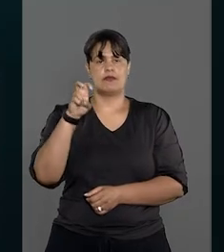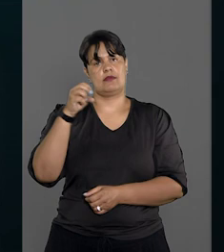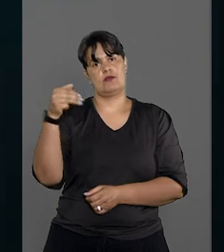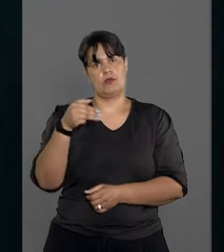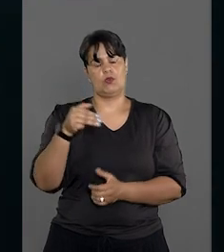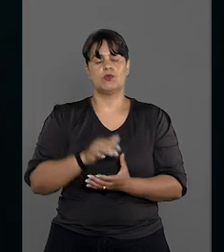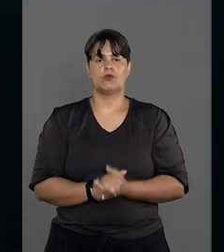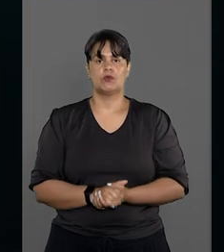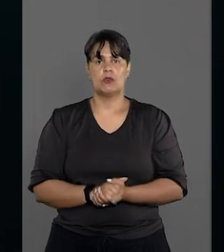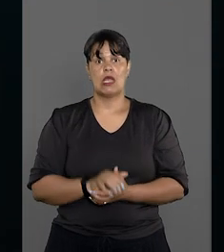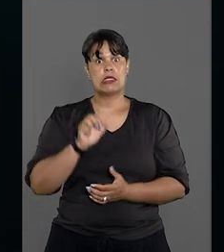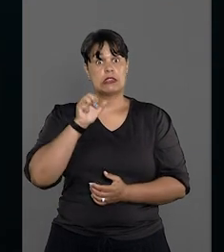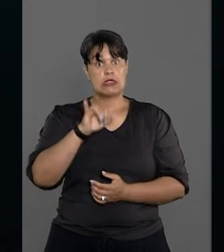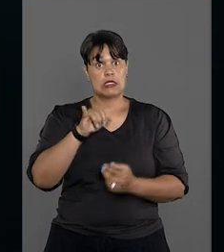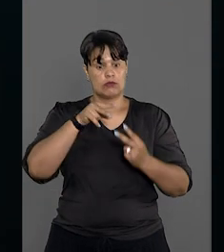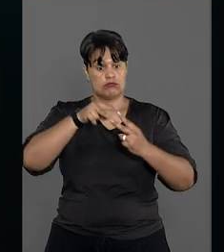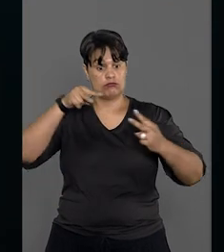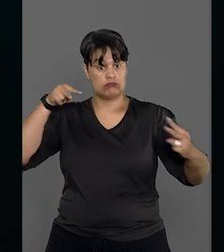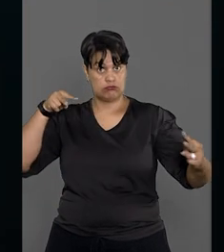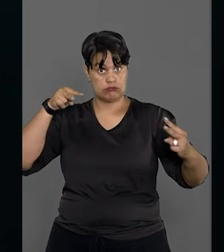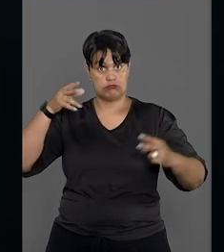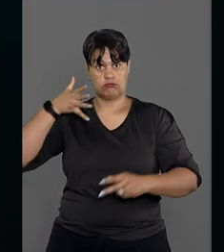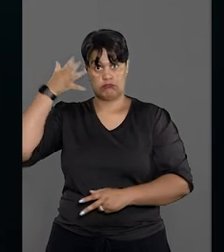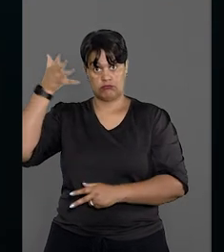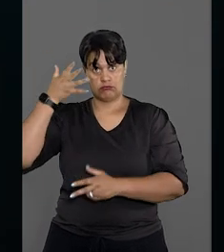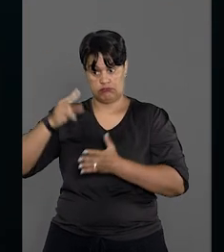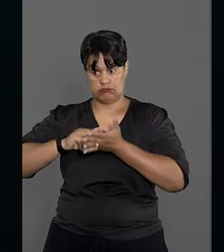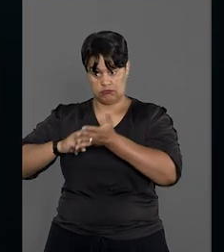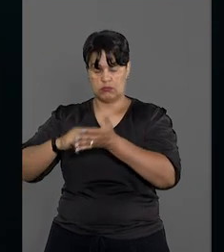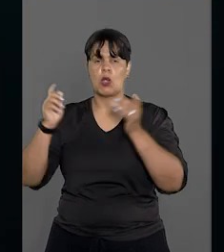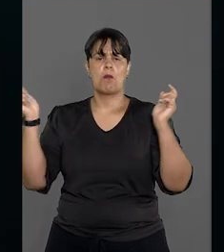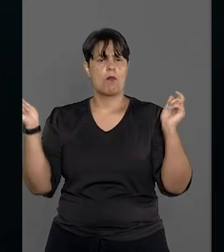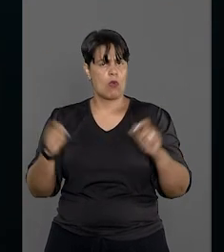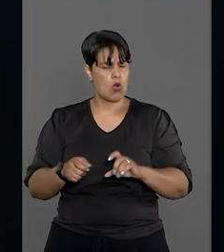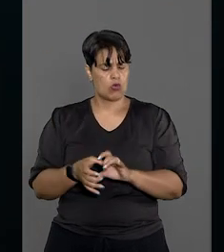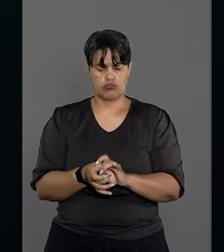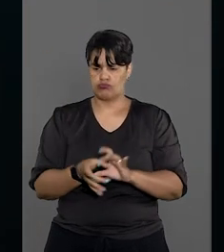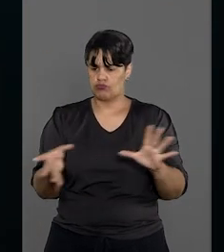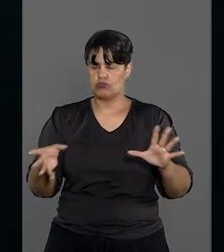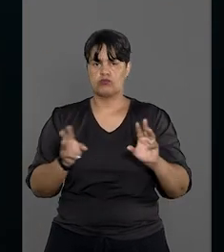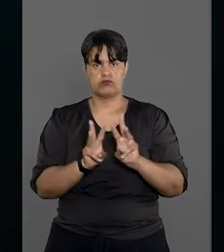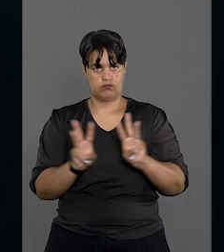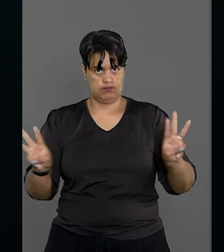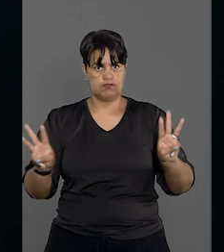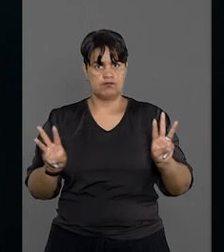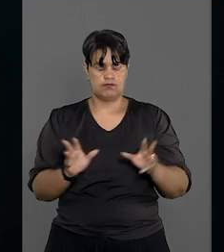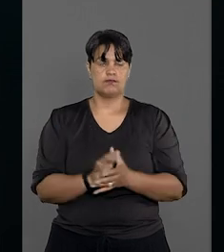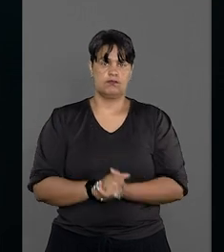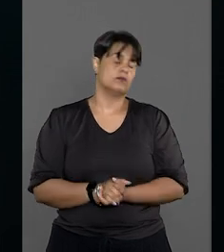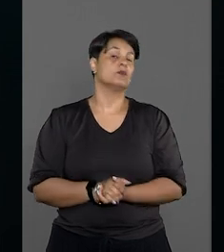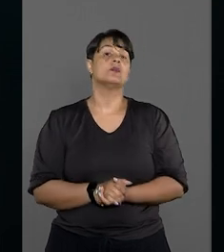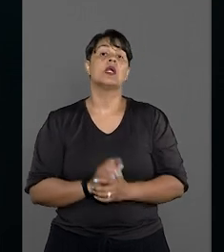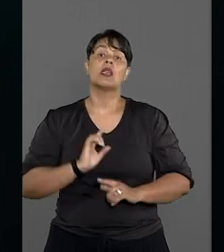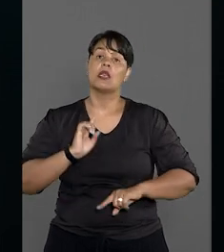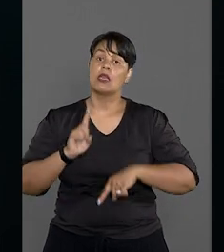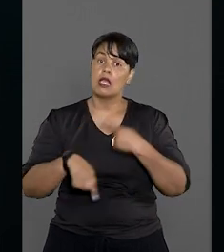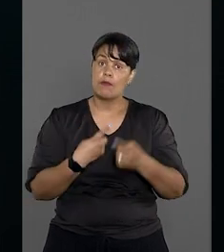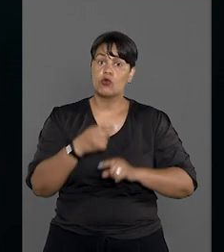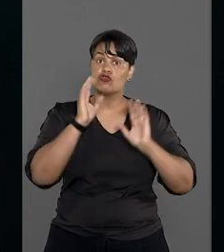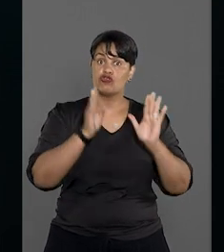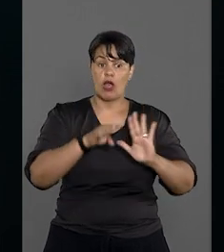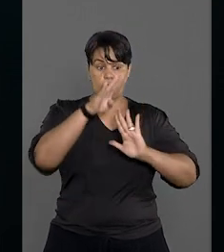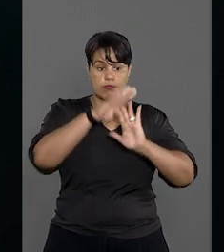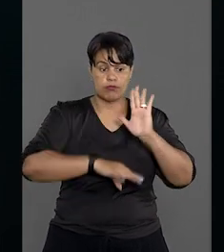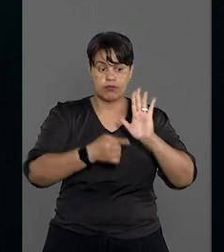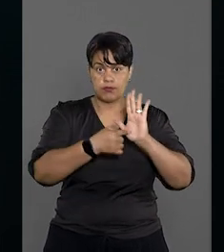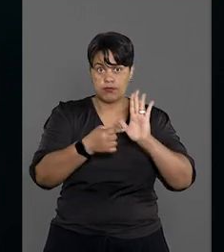virtuais, as sustentações orais e os memoriais podem ser encaminhados por meio eletrônico, após a publicação